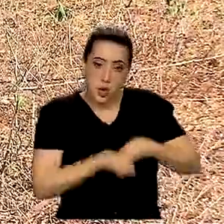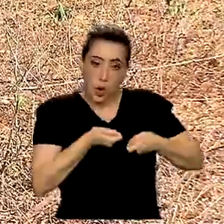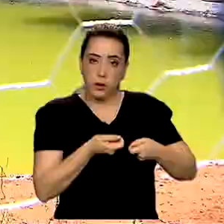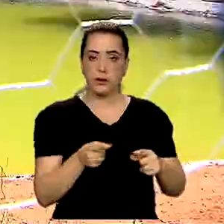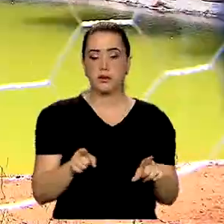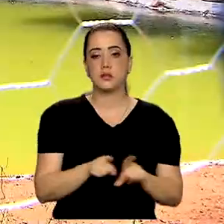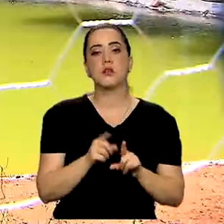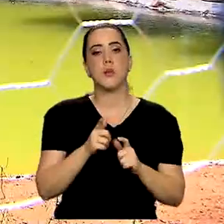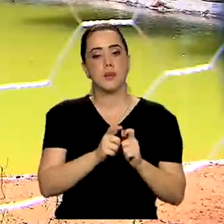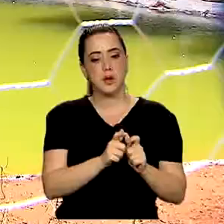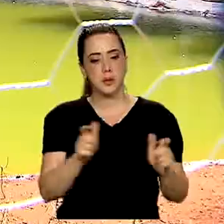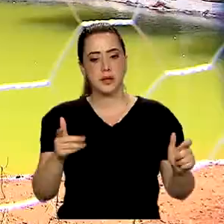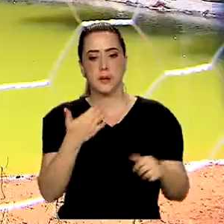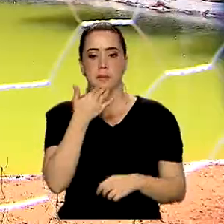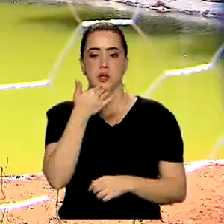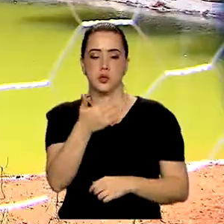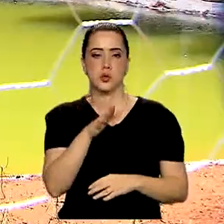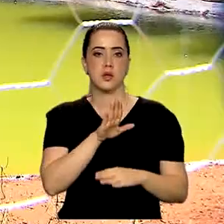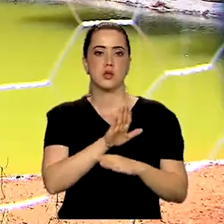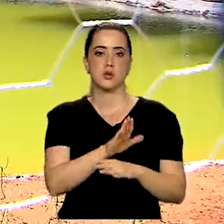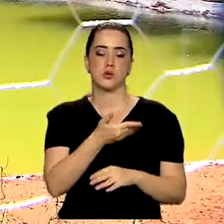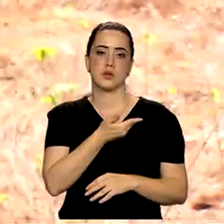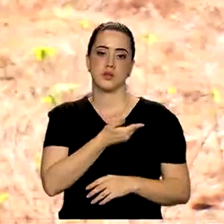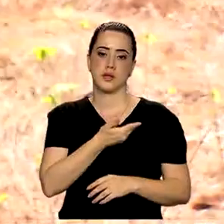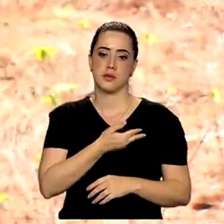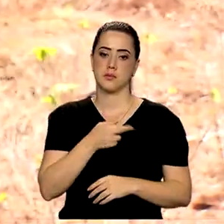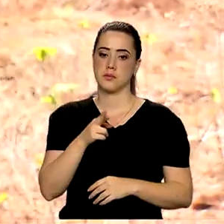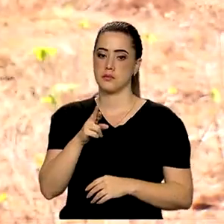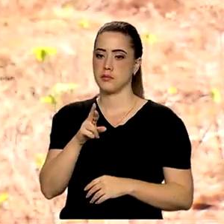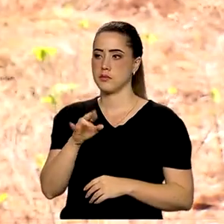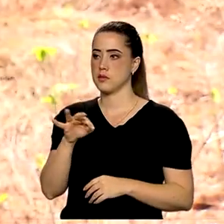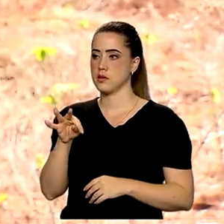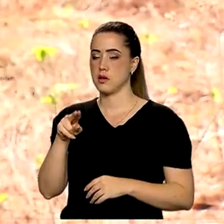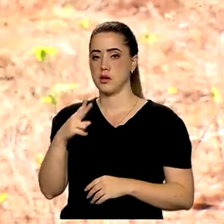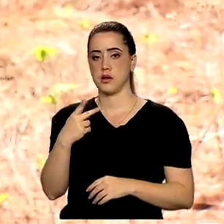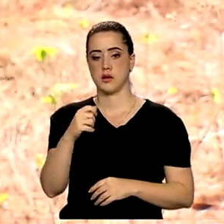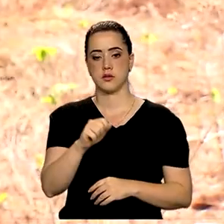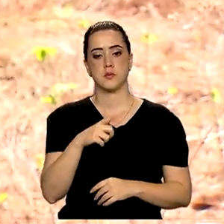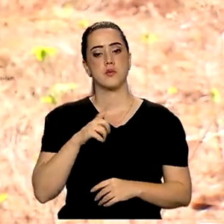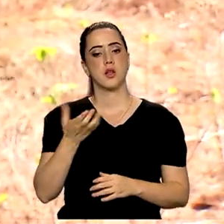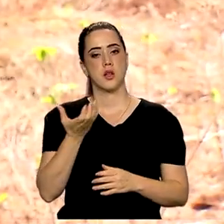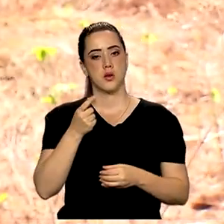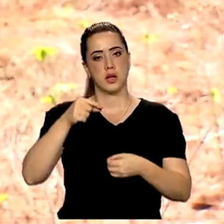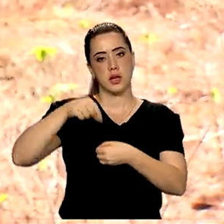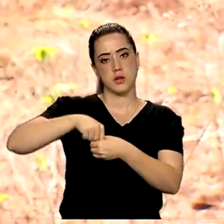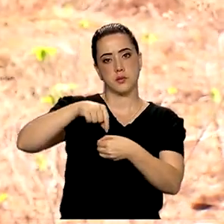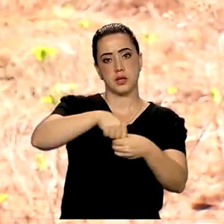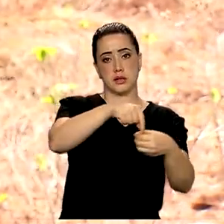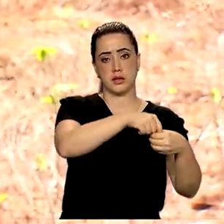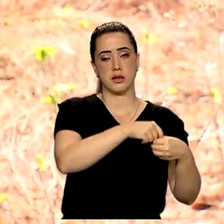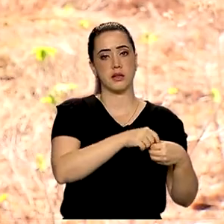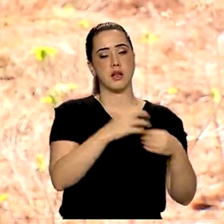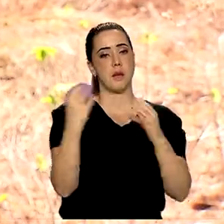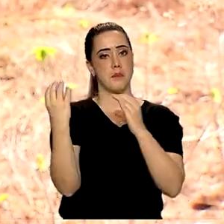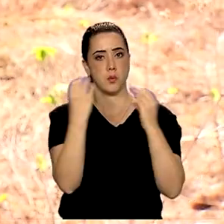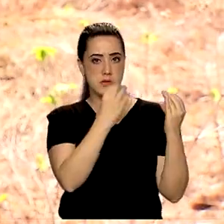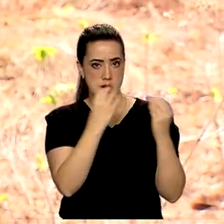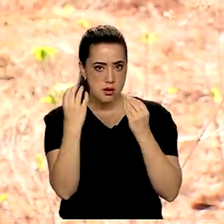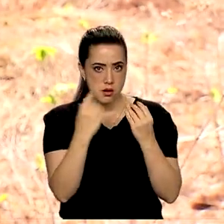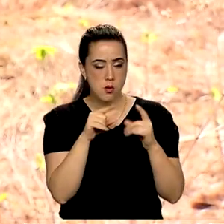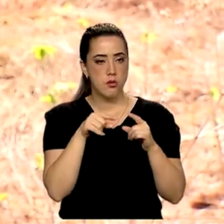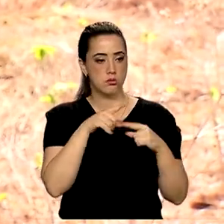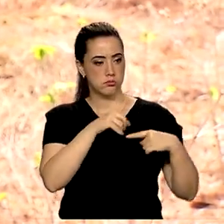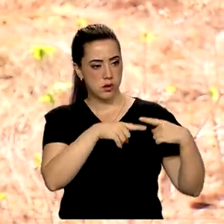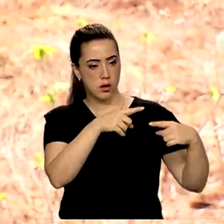produção, pediu a ajuda da amiga Ritinha. Quero fazer minha plantação de milho irrigado, escalonado e